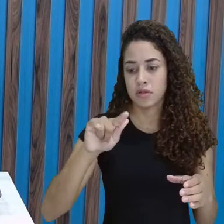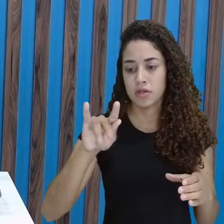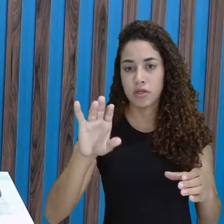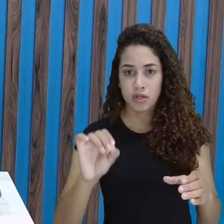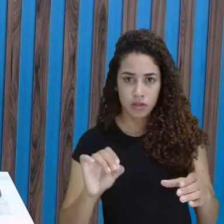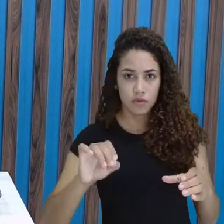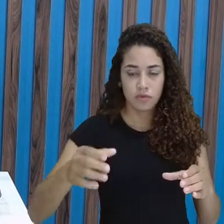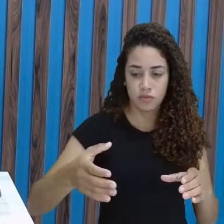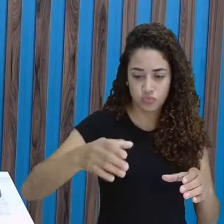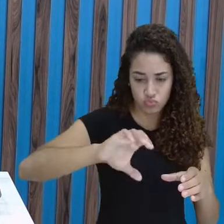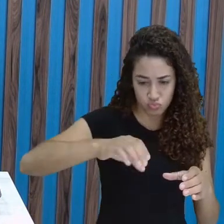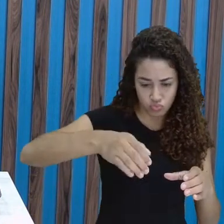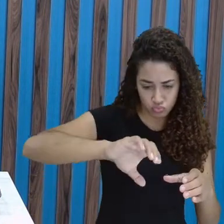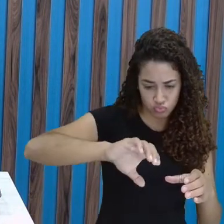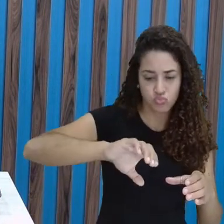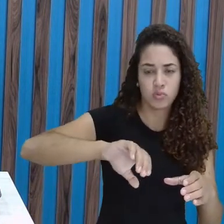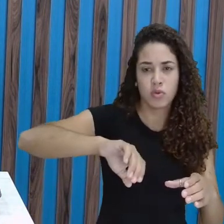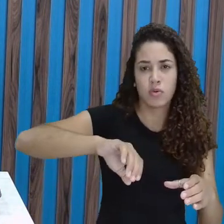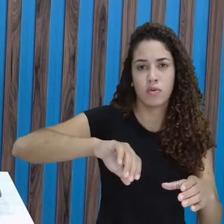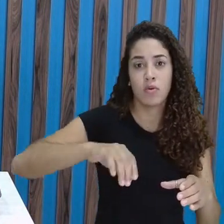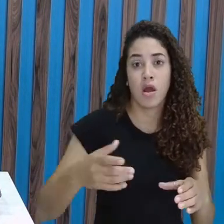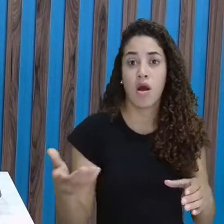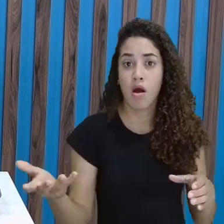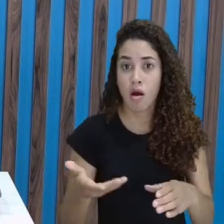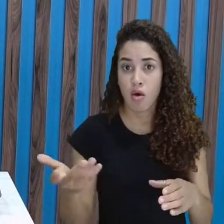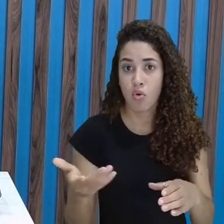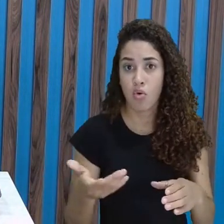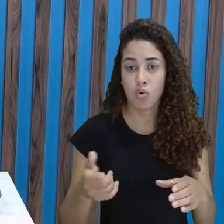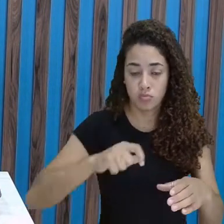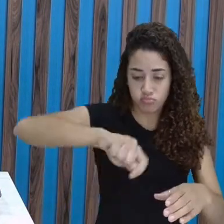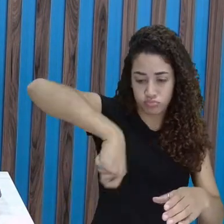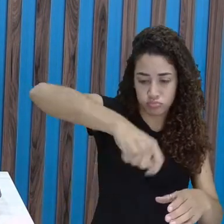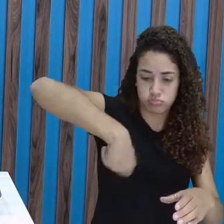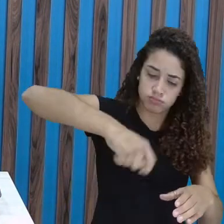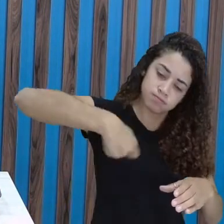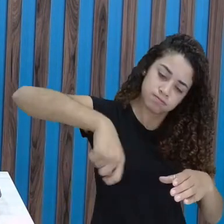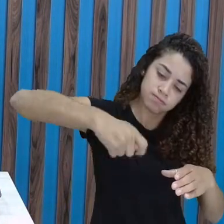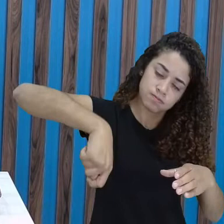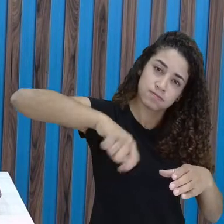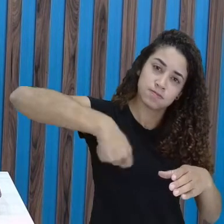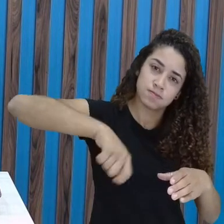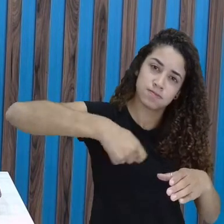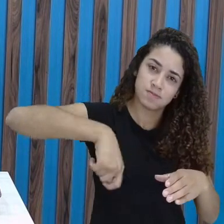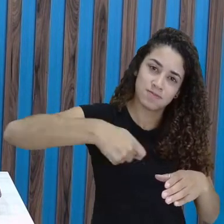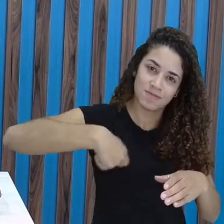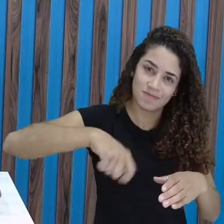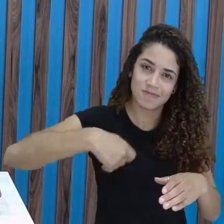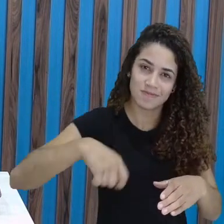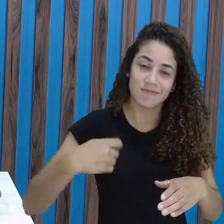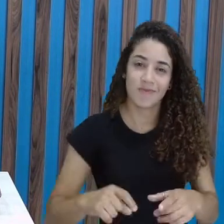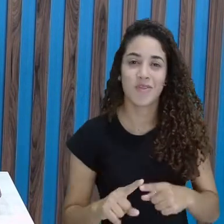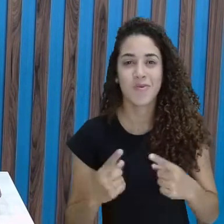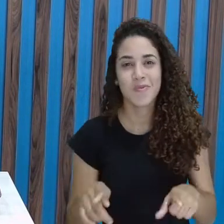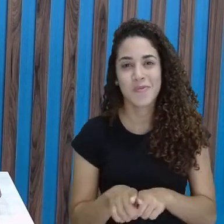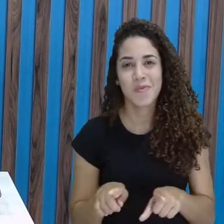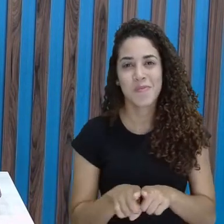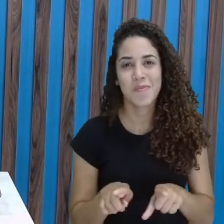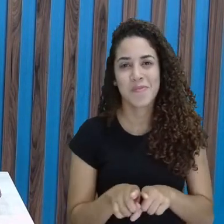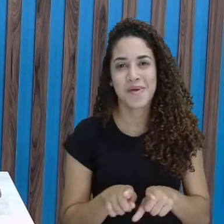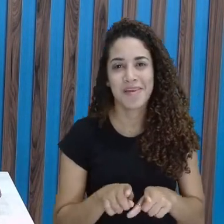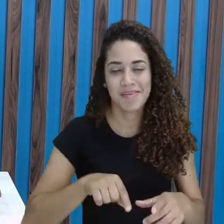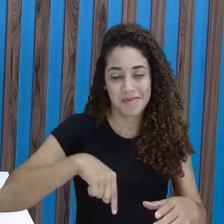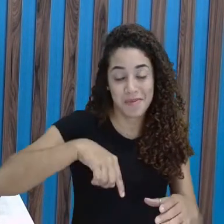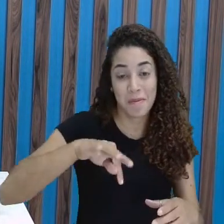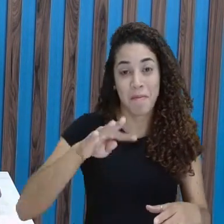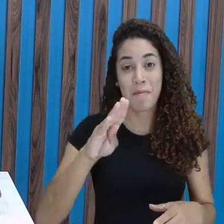trigo, tá? Aí, você vai pegar a colher de pau e mexe, mexe, mexe, mexe ou a batedeira, certo?